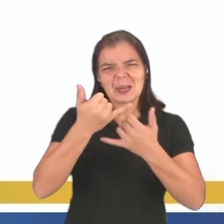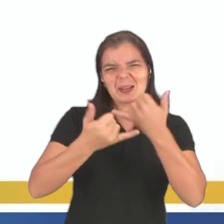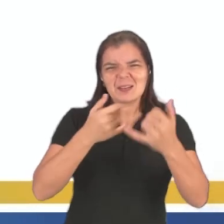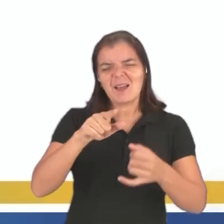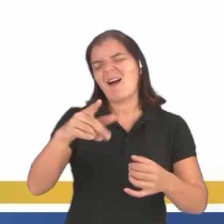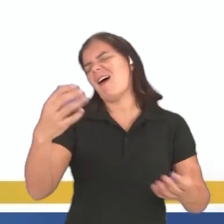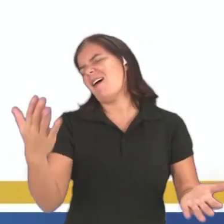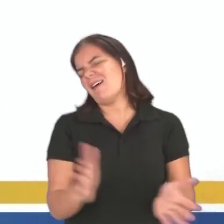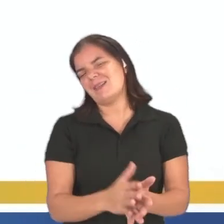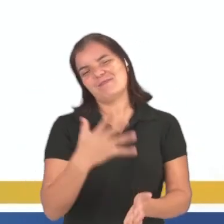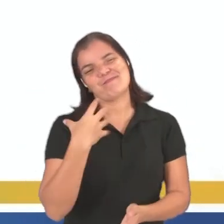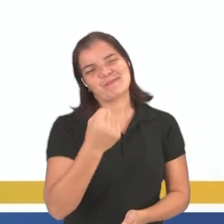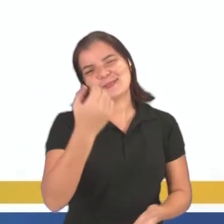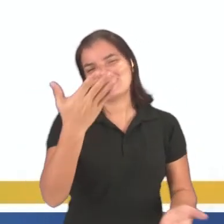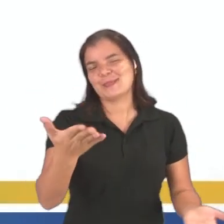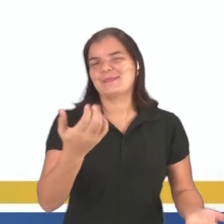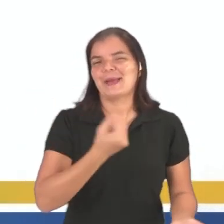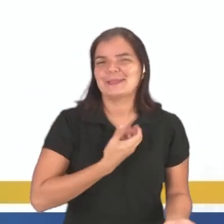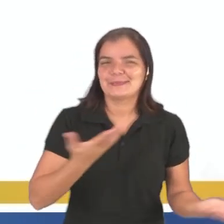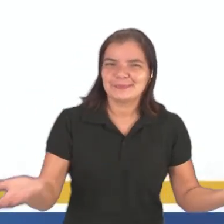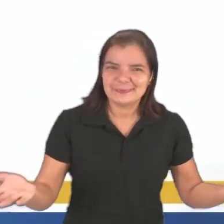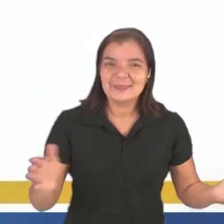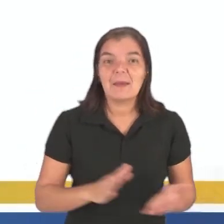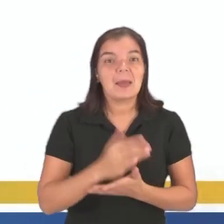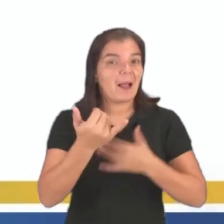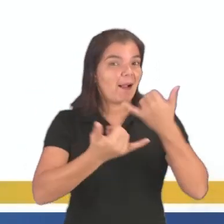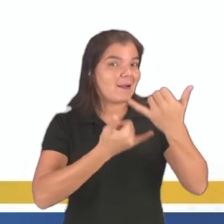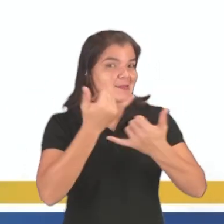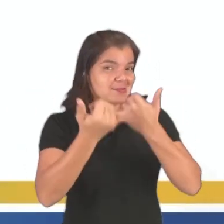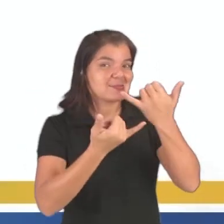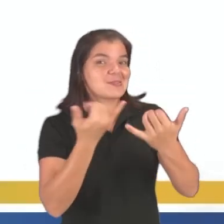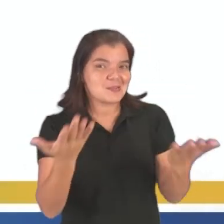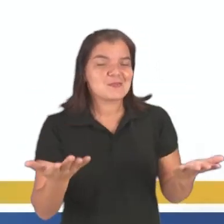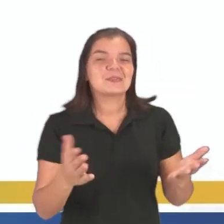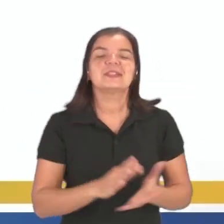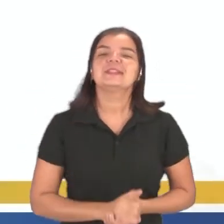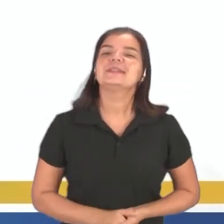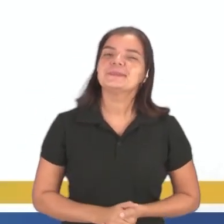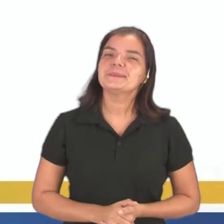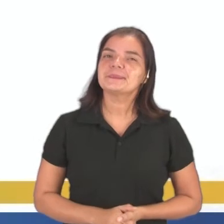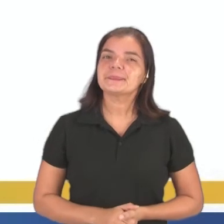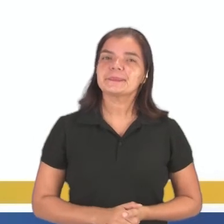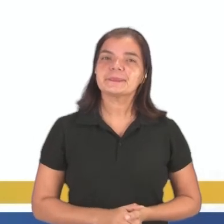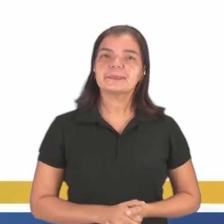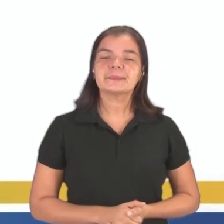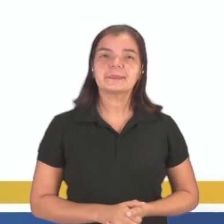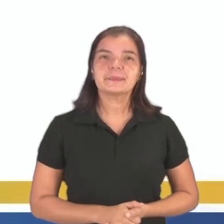pegadinha com você, você fala, ah, me matou, me mataste, me pegou, certo?